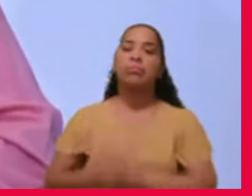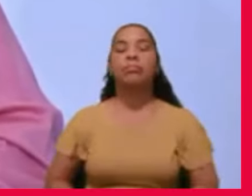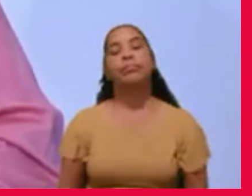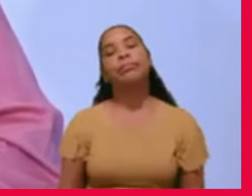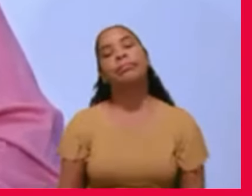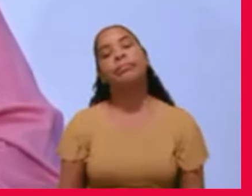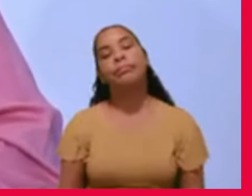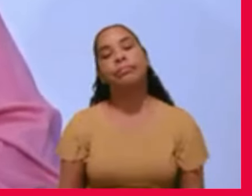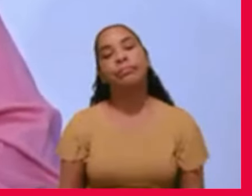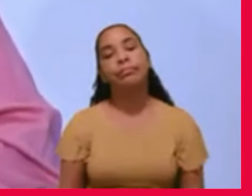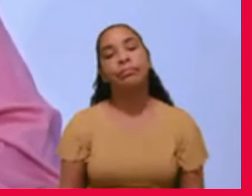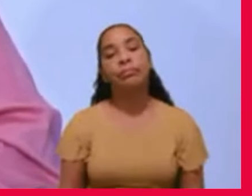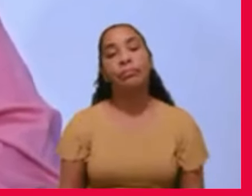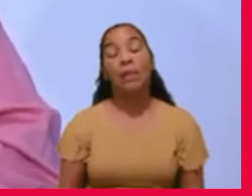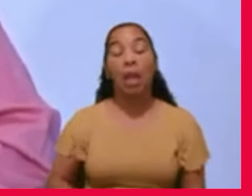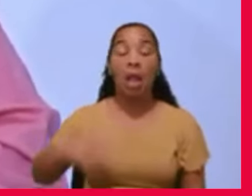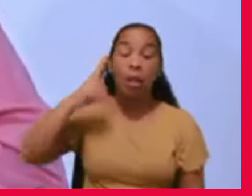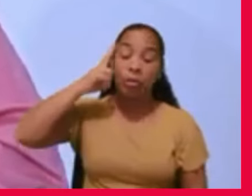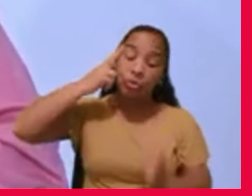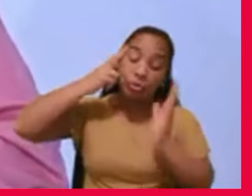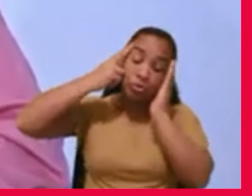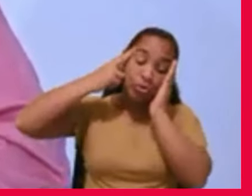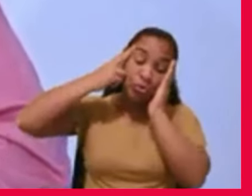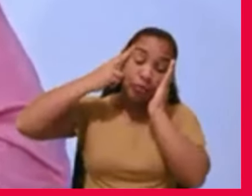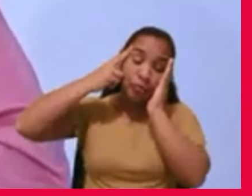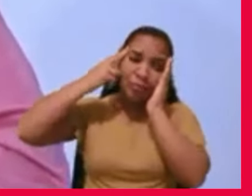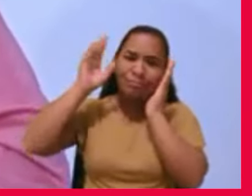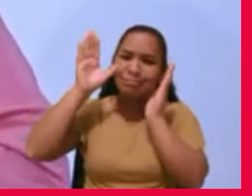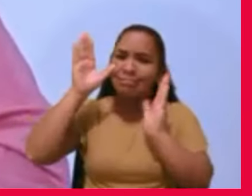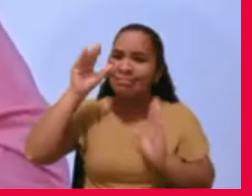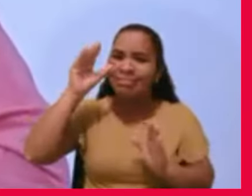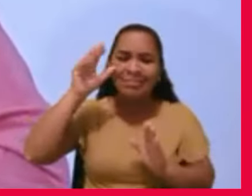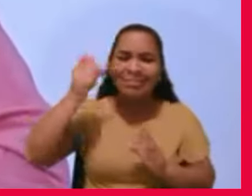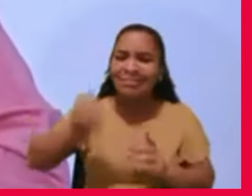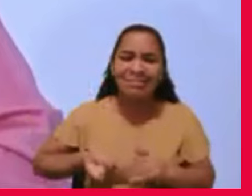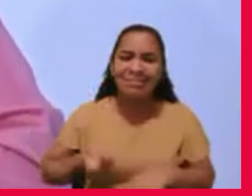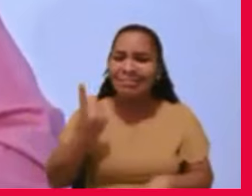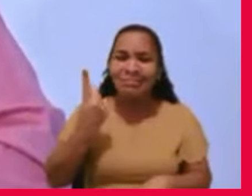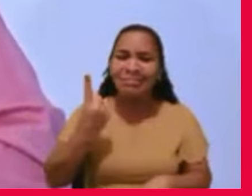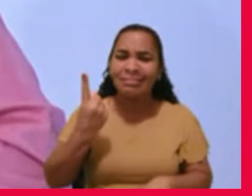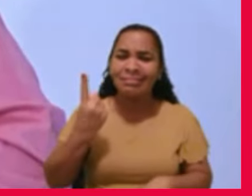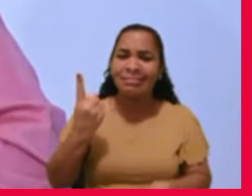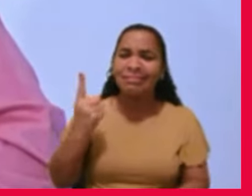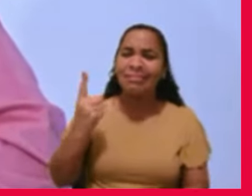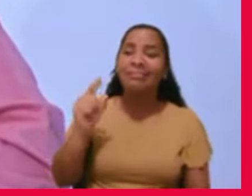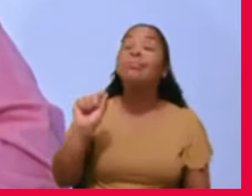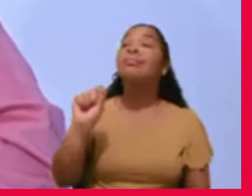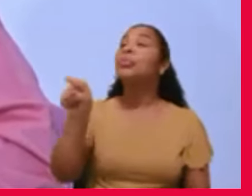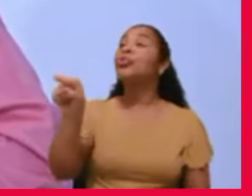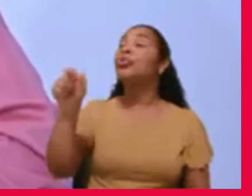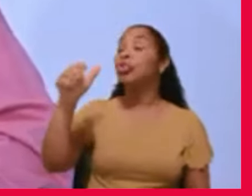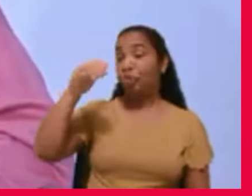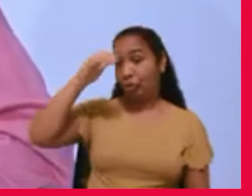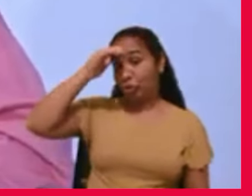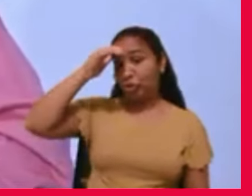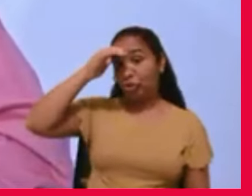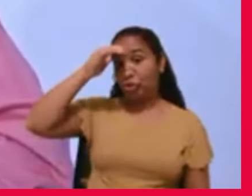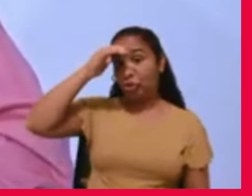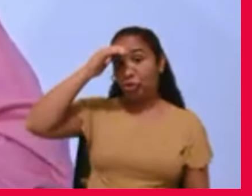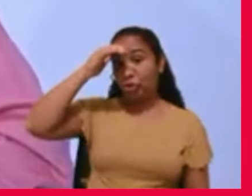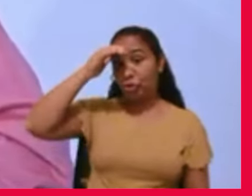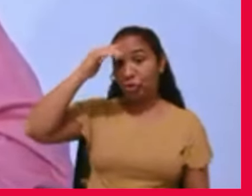eu tive um sonho tão curioso em que Chico Xavier, que o povo anda vendo aí,